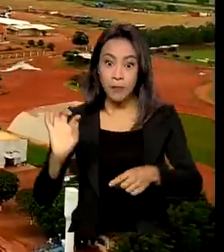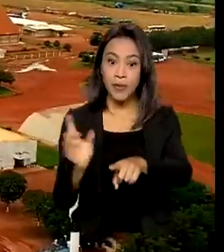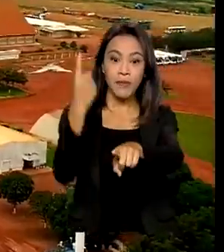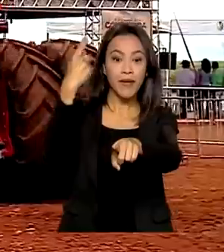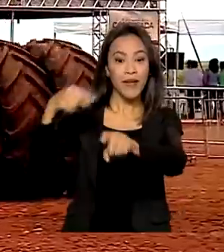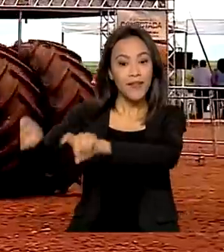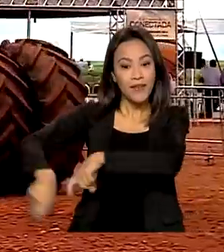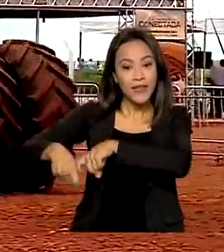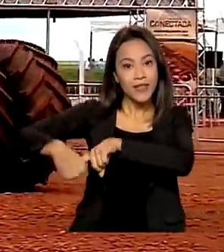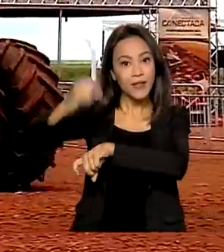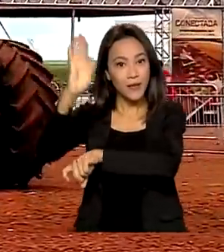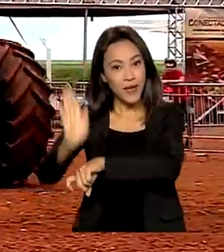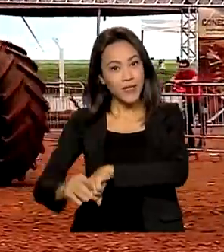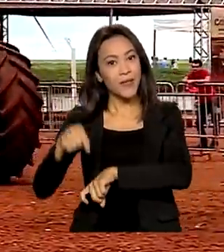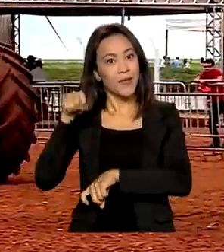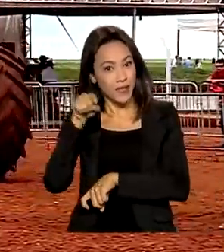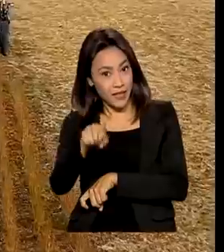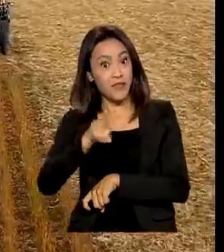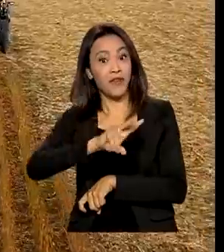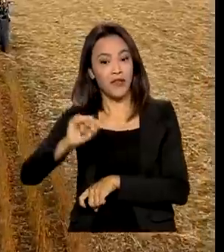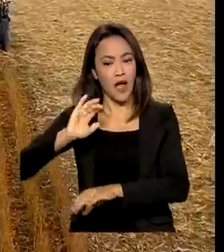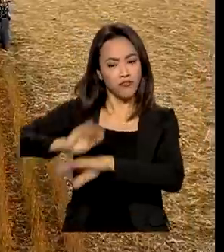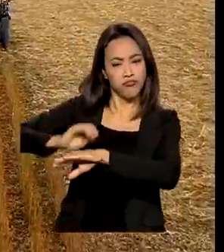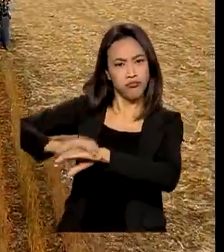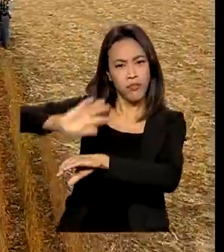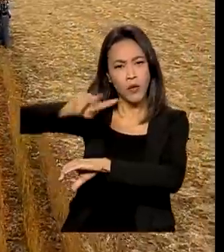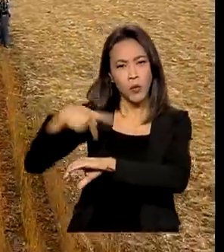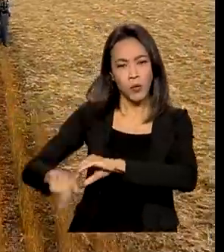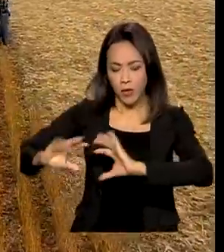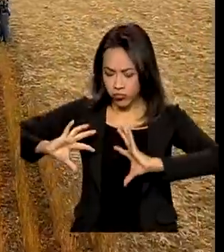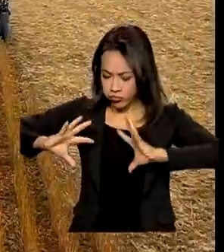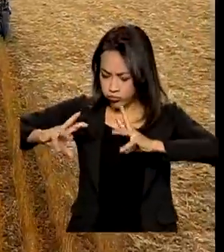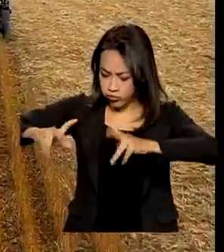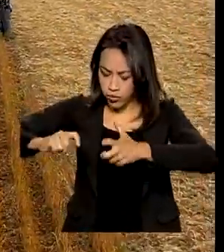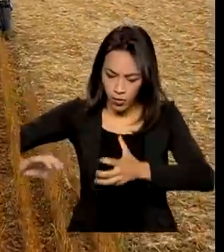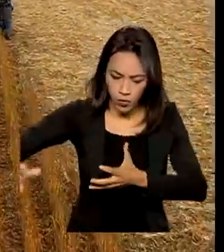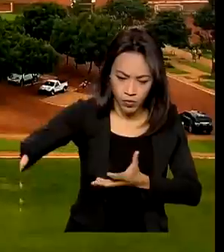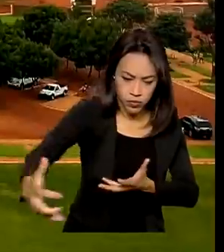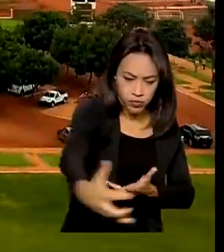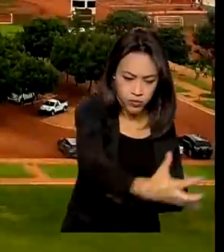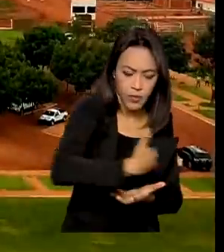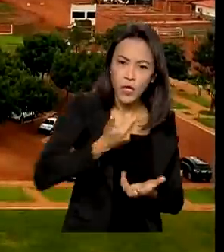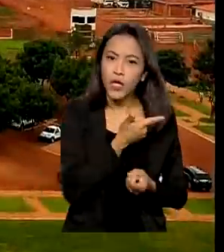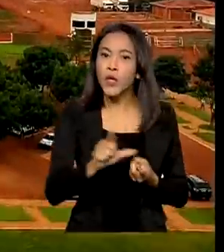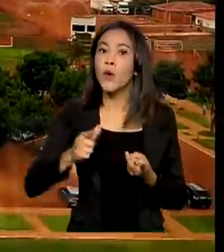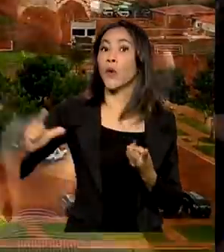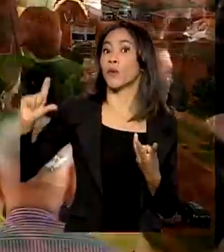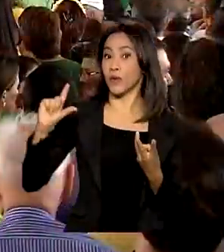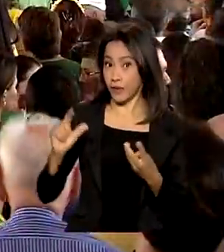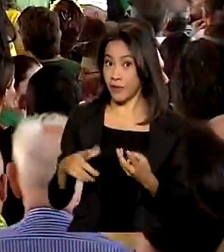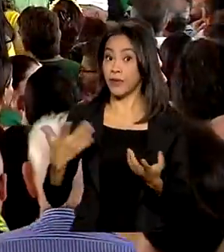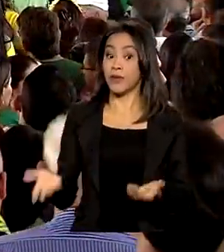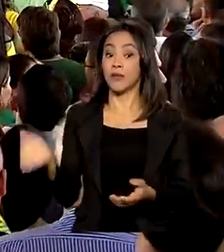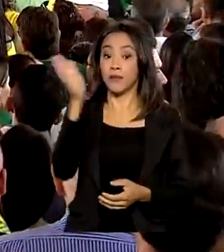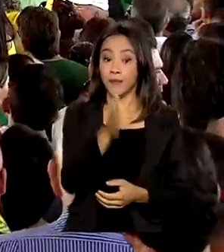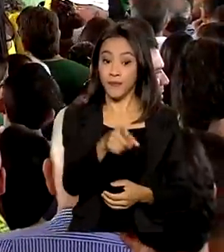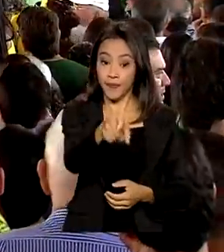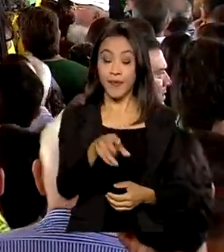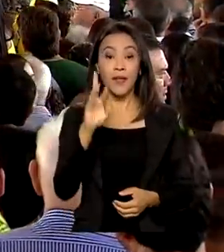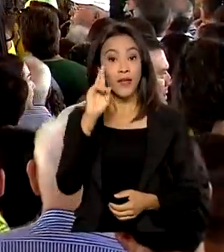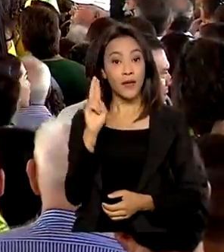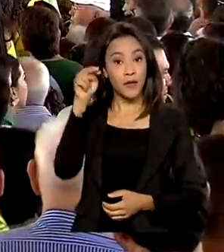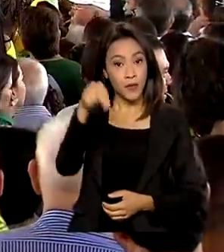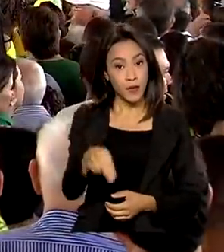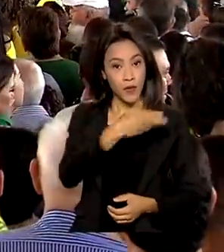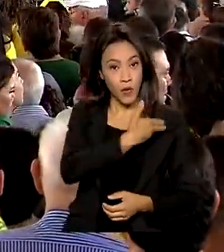brasileira e vai proporcionar autonomia a tratores, colheitadeiras e outras máquinas. No Rio Grande do Norte, governo